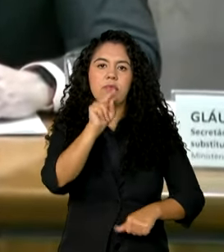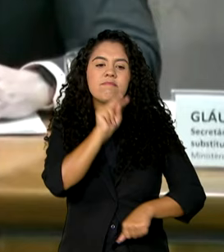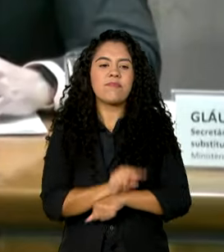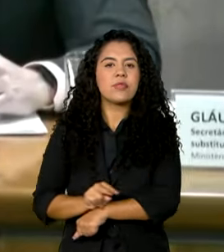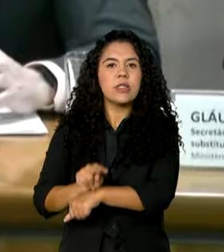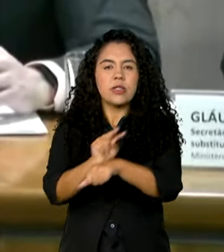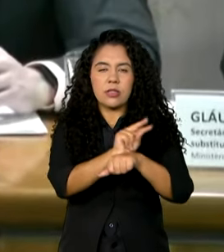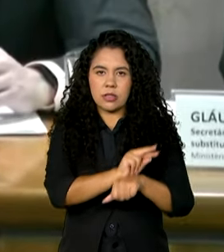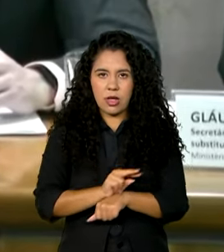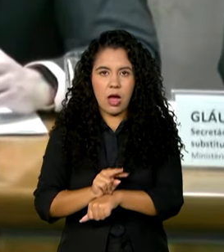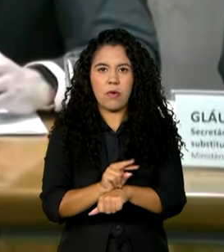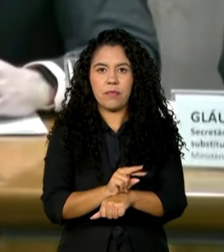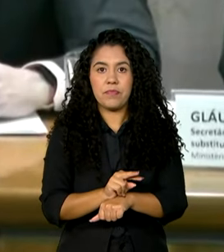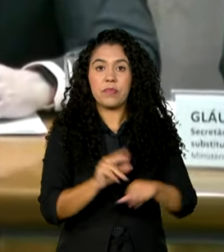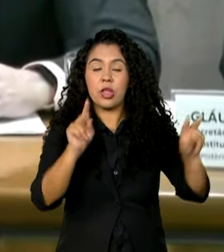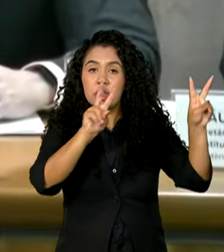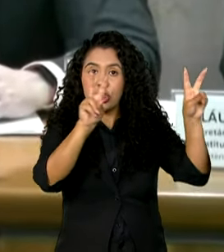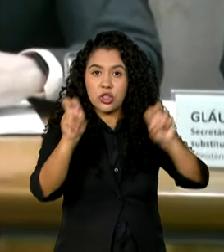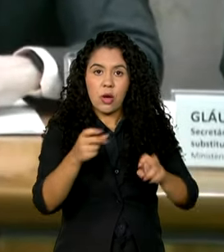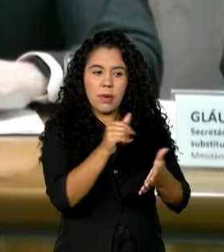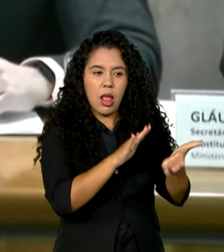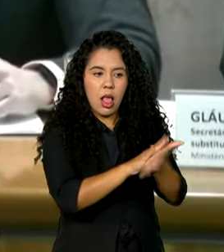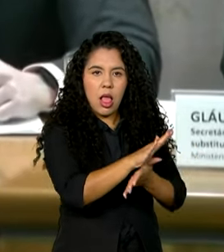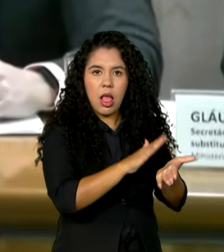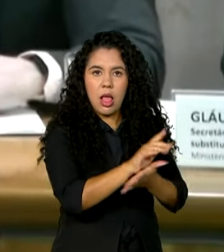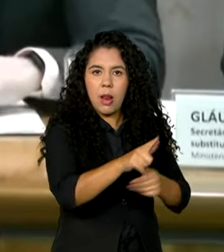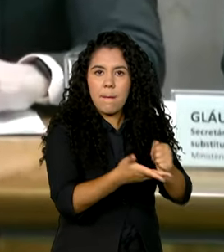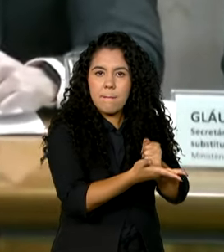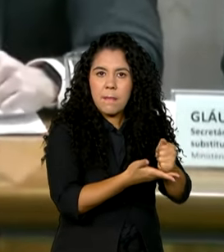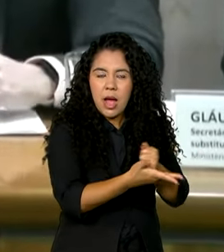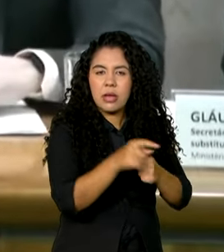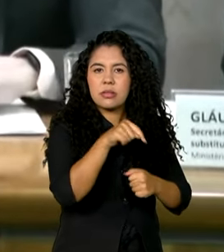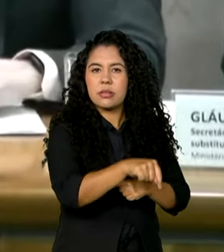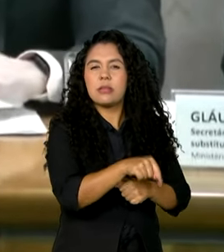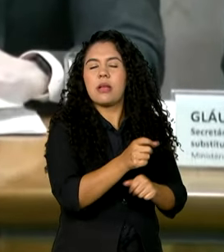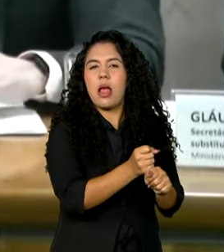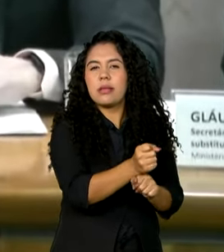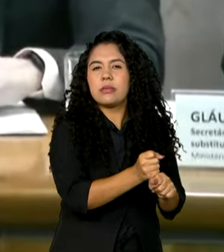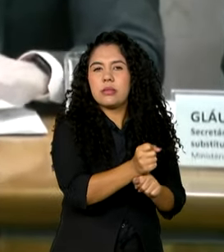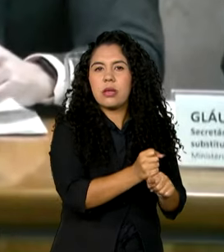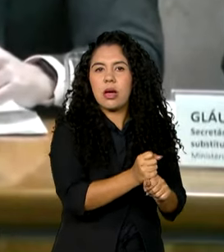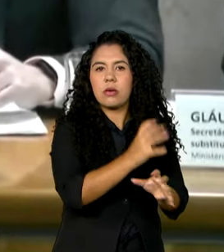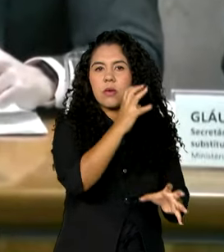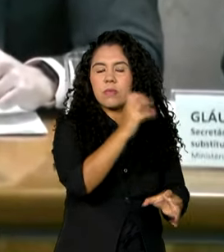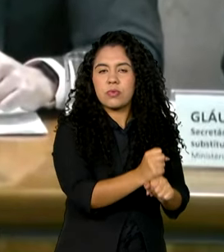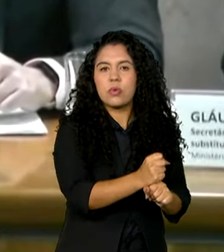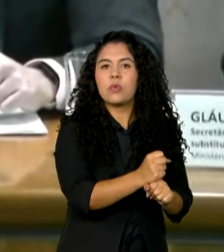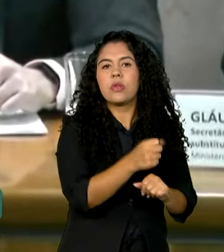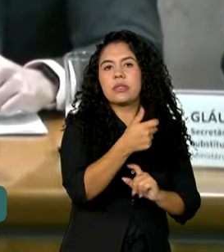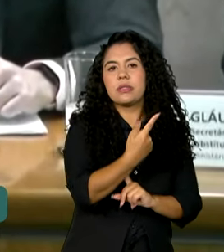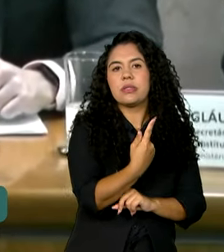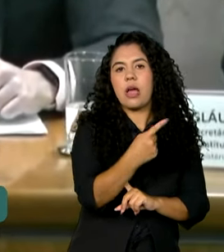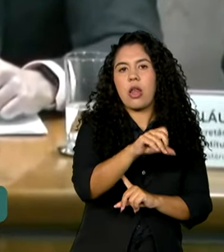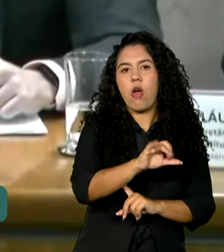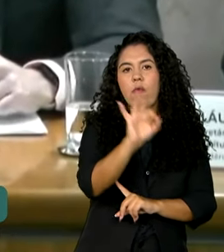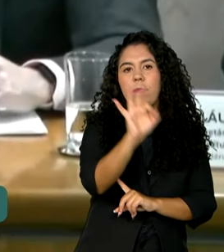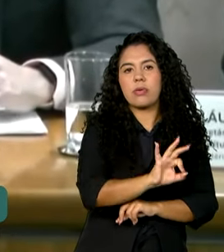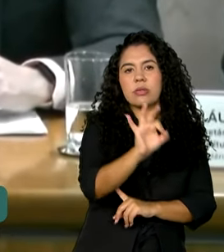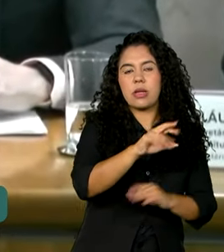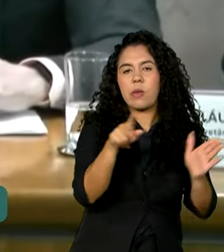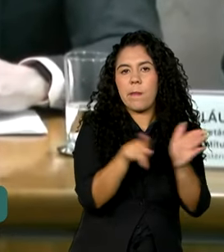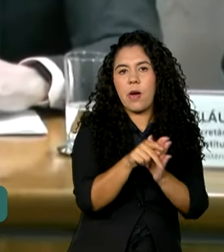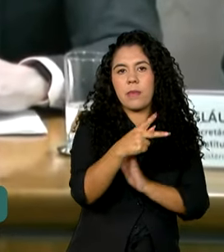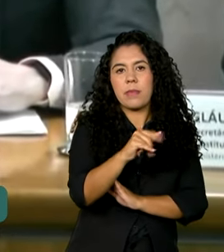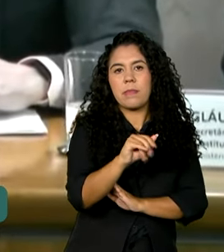A despesa primária vai fechar ainda esse ano em torno de 19% do PIB, o que é um